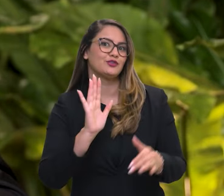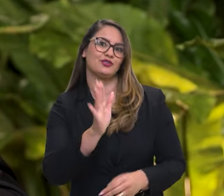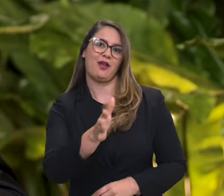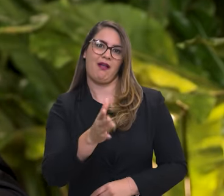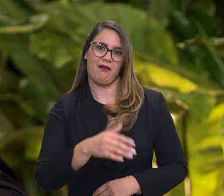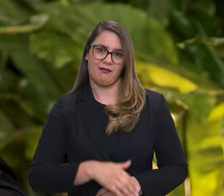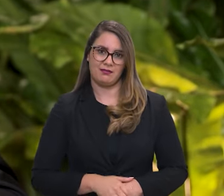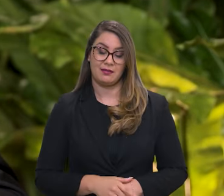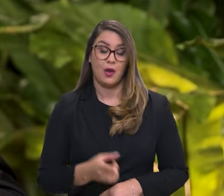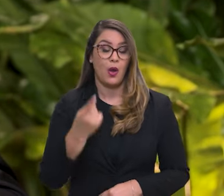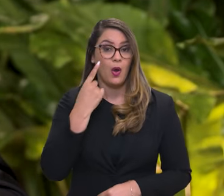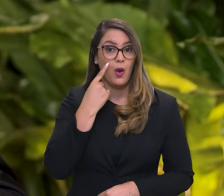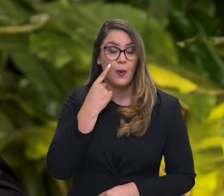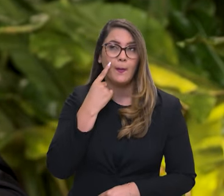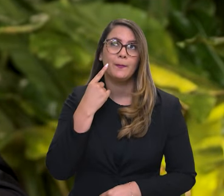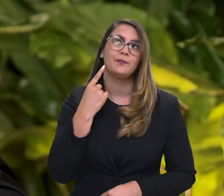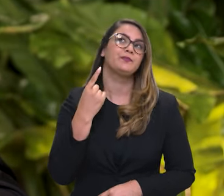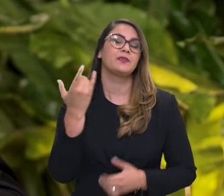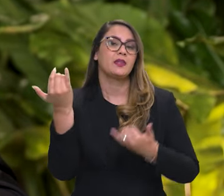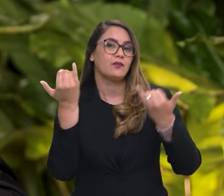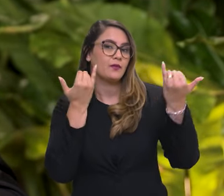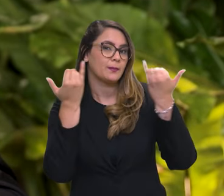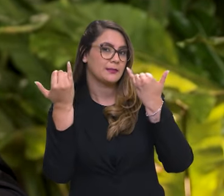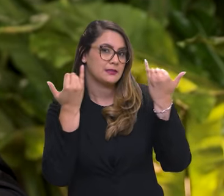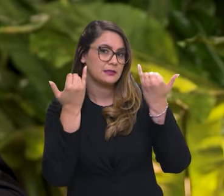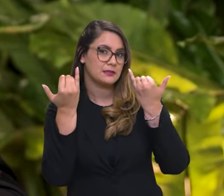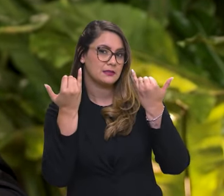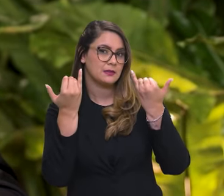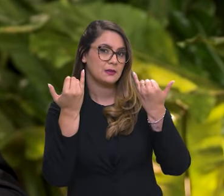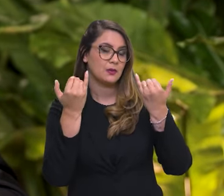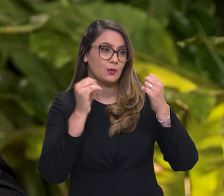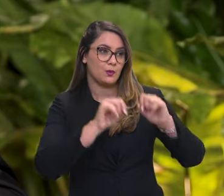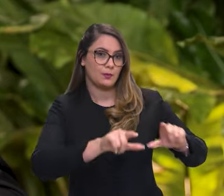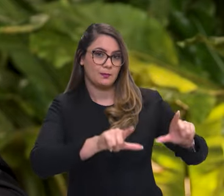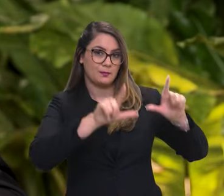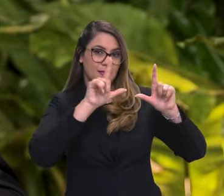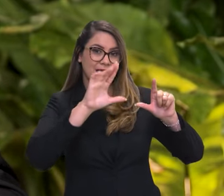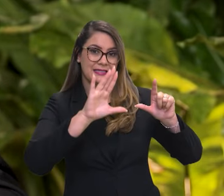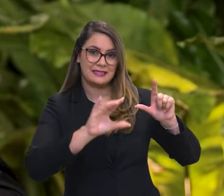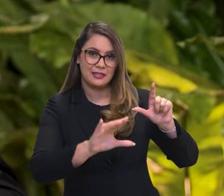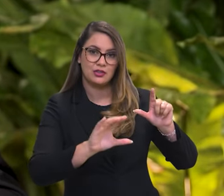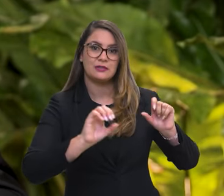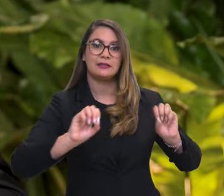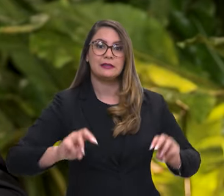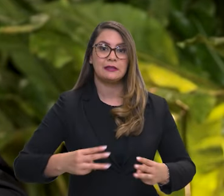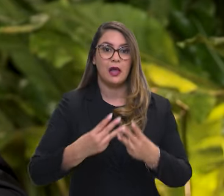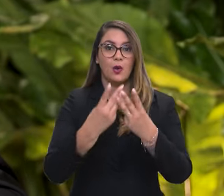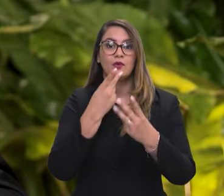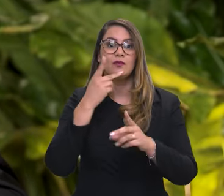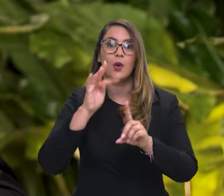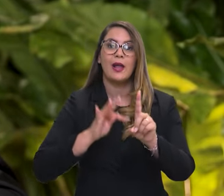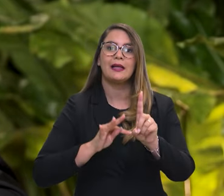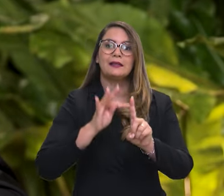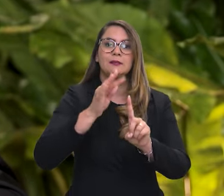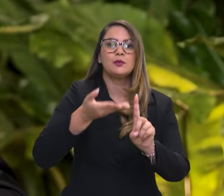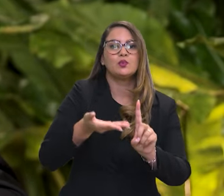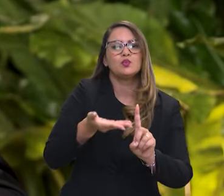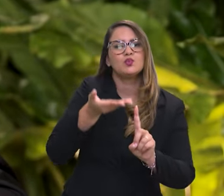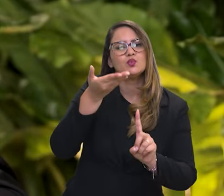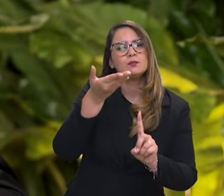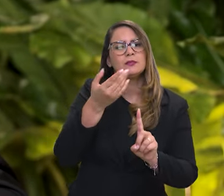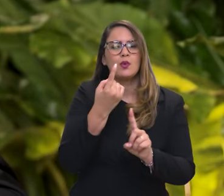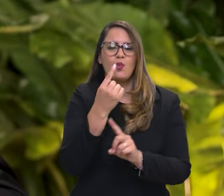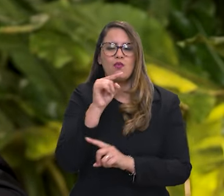os dados do painel de cientistas da ONU falavam que a temperatura média podia subir um grau e meio,